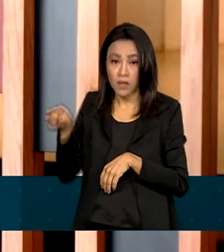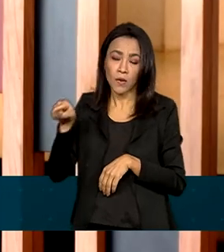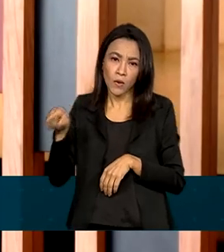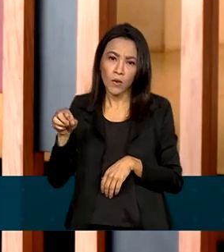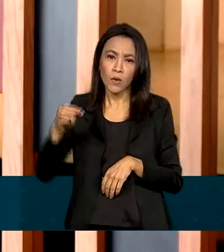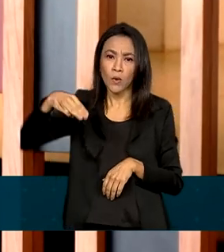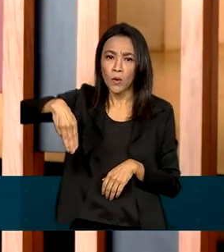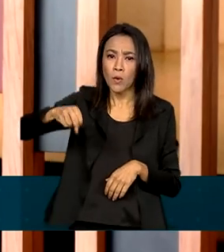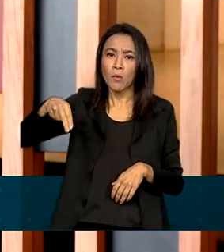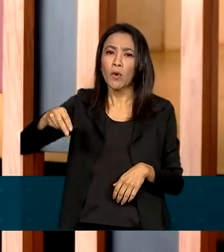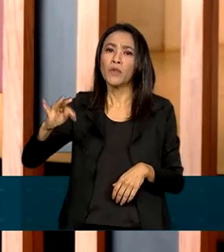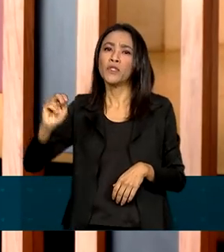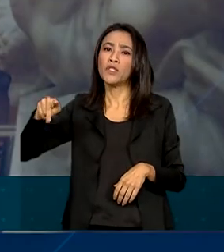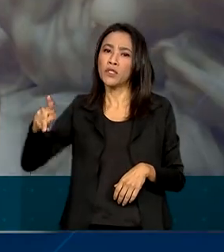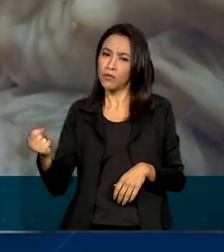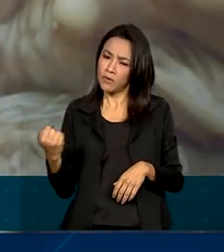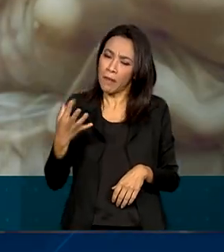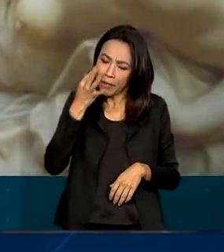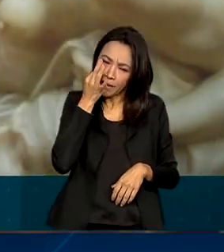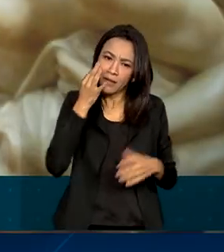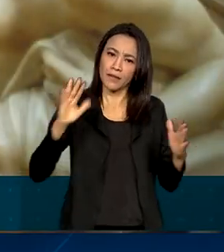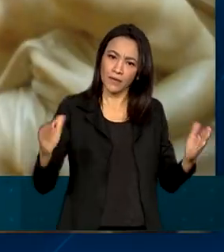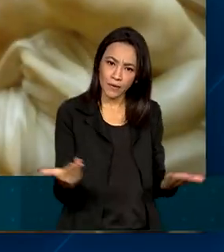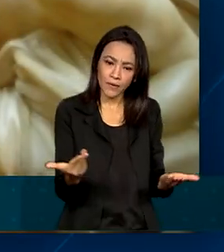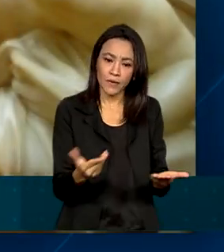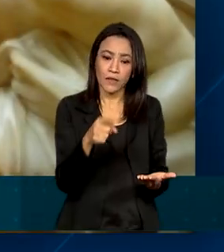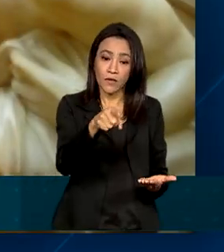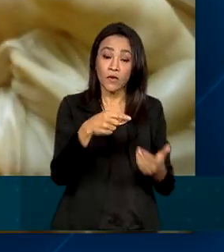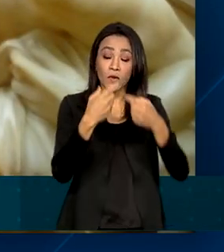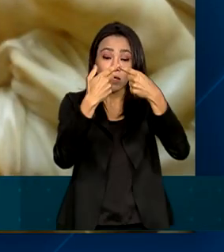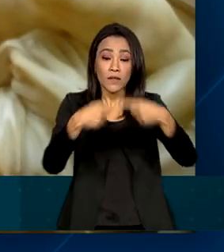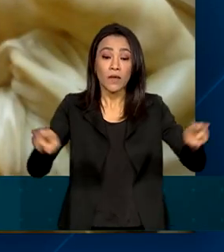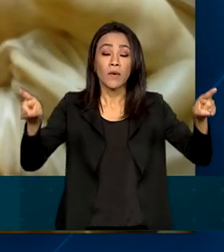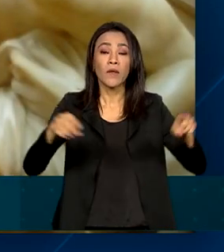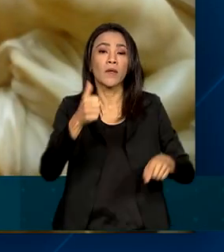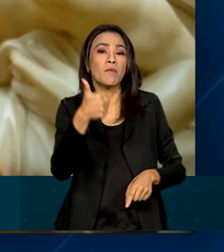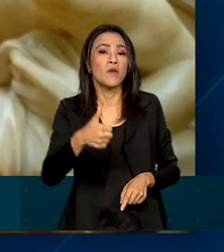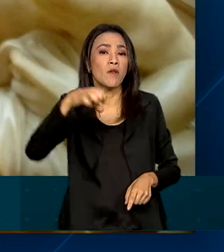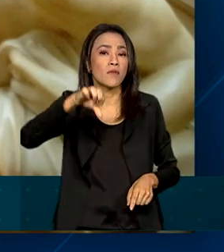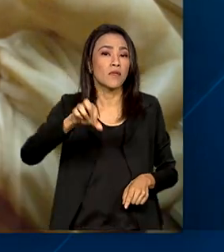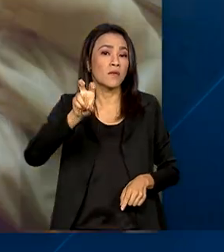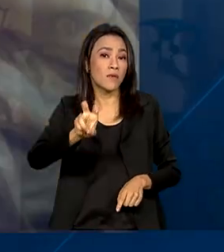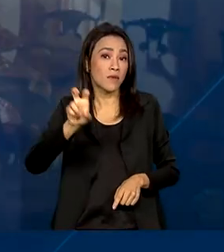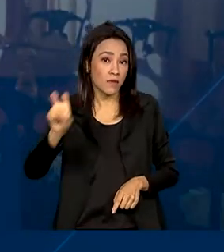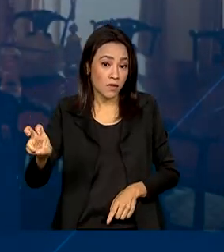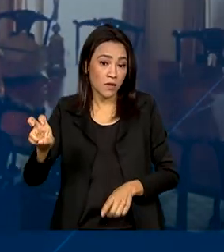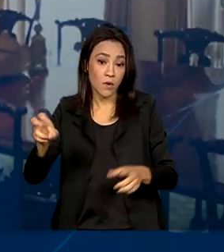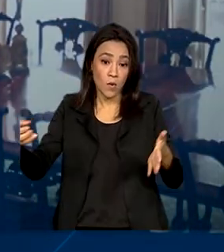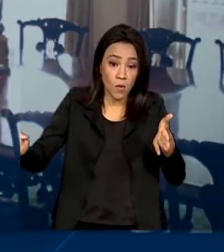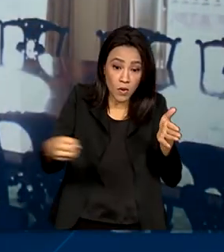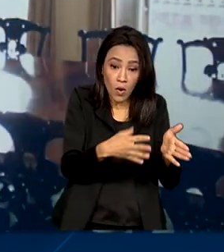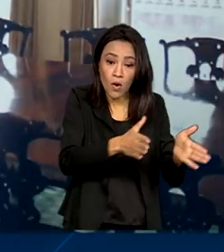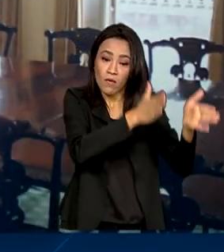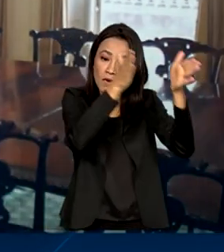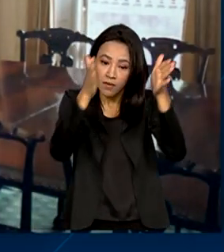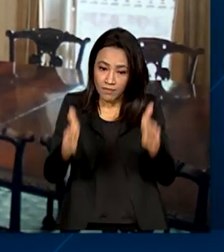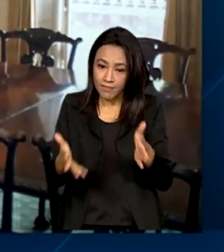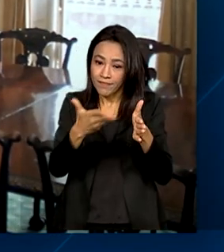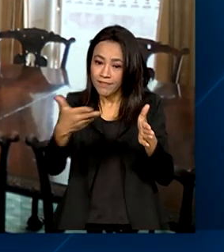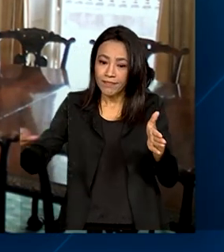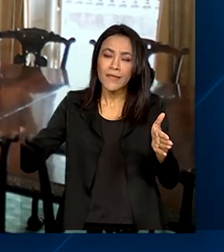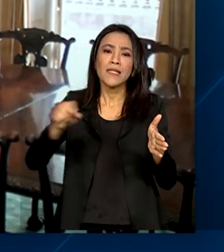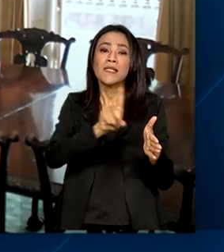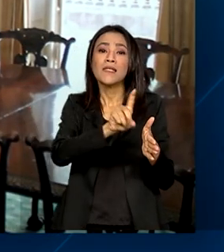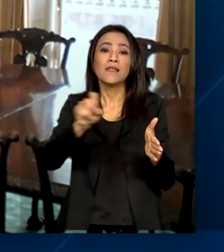ela está presente entre todos nós. O museu foi fundado em 1955 e, com a nova reforma, passa a ocupar 100